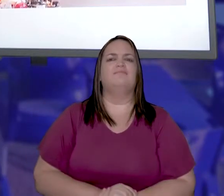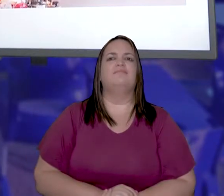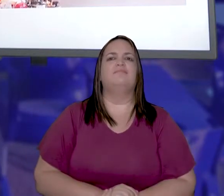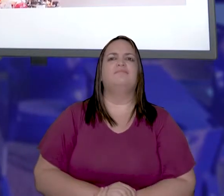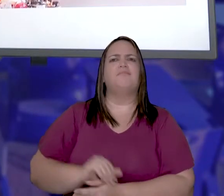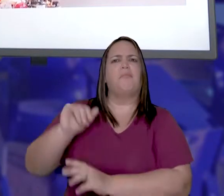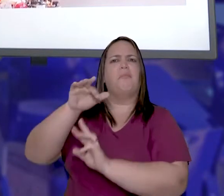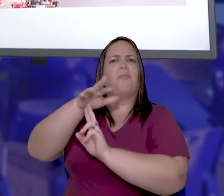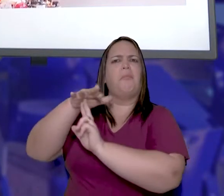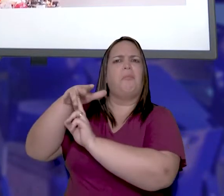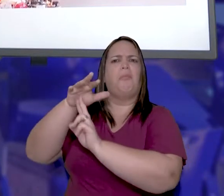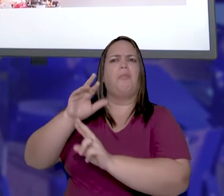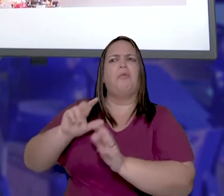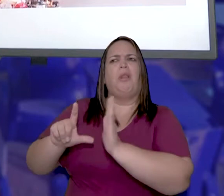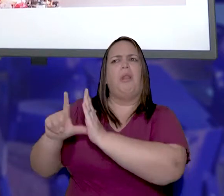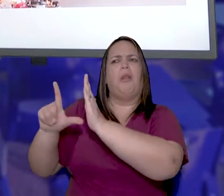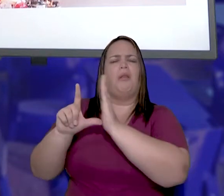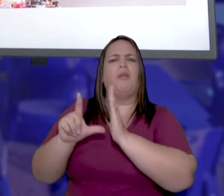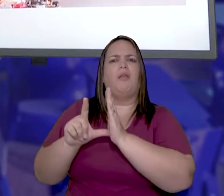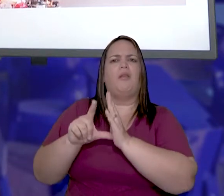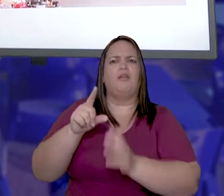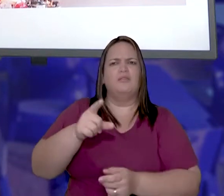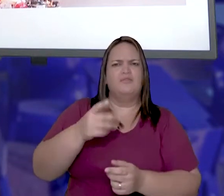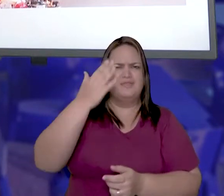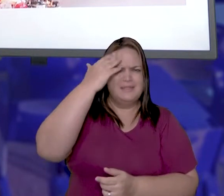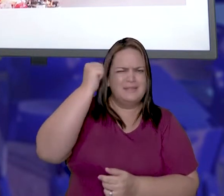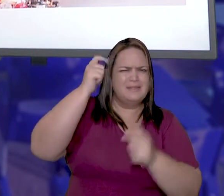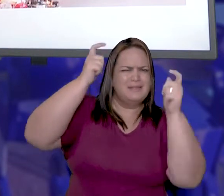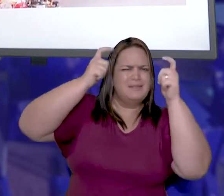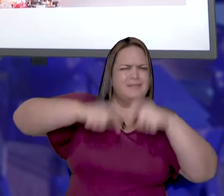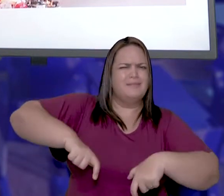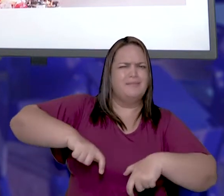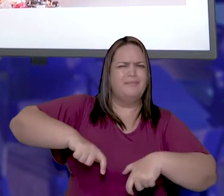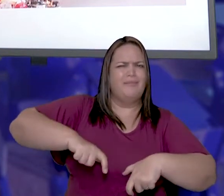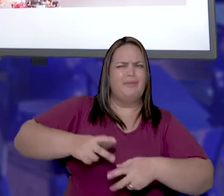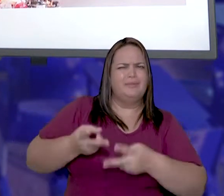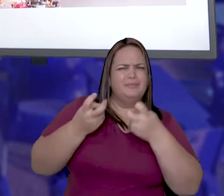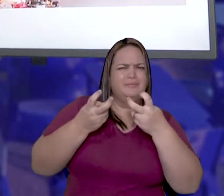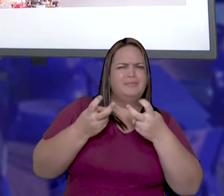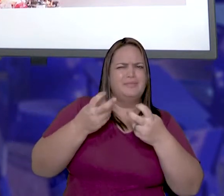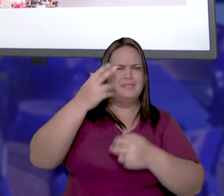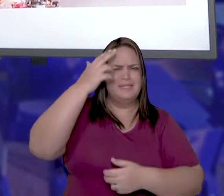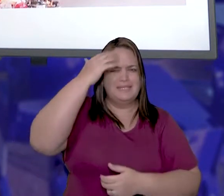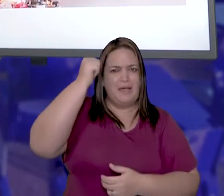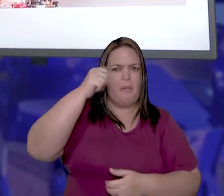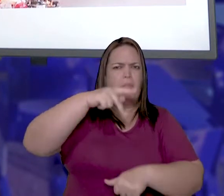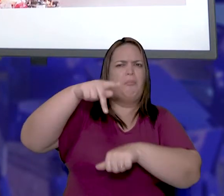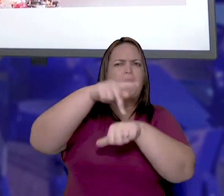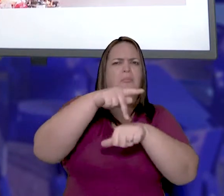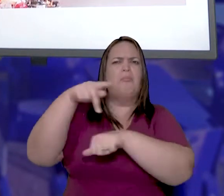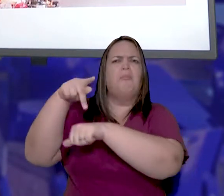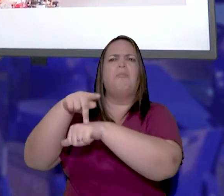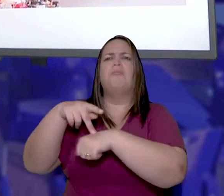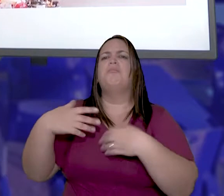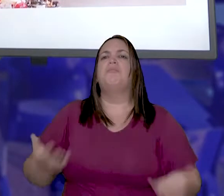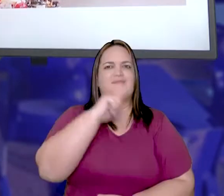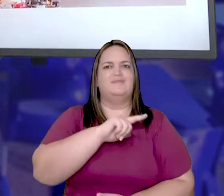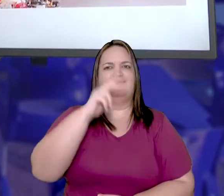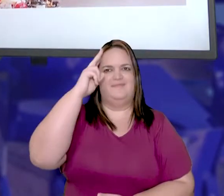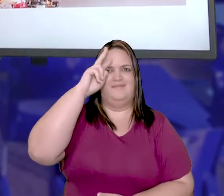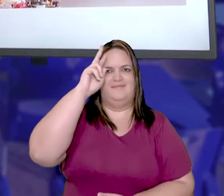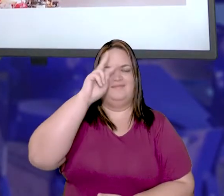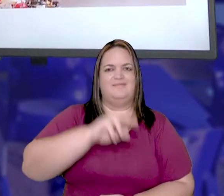Com o comércio. Será que você seria capaz de identificar quais são os países que pertencem a essas imagens?